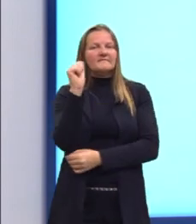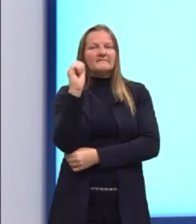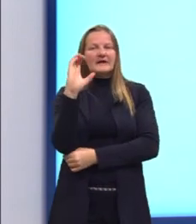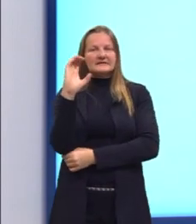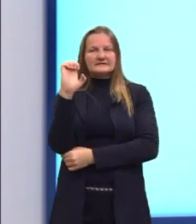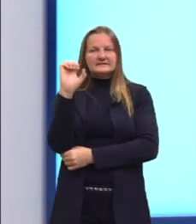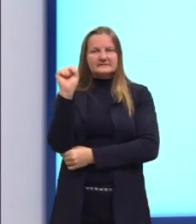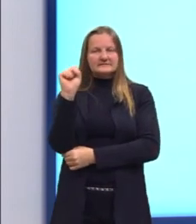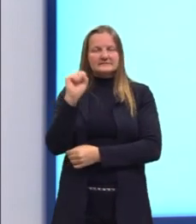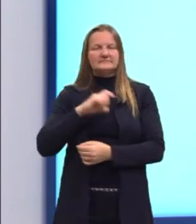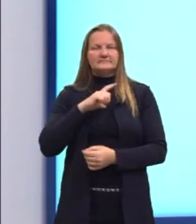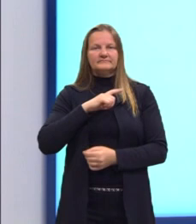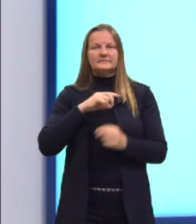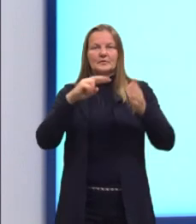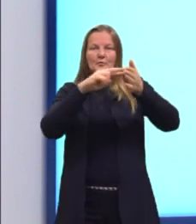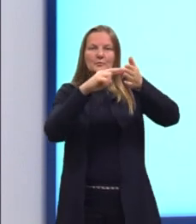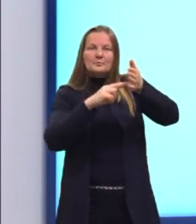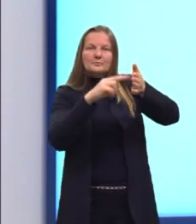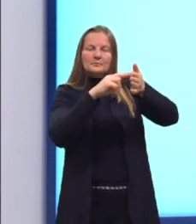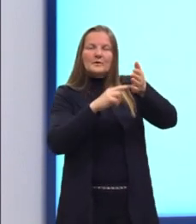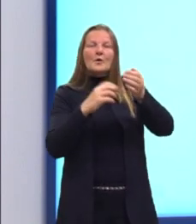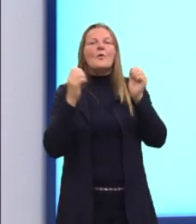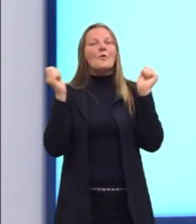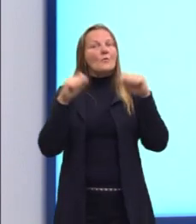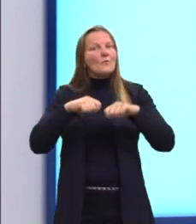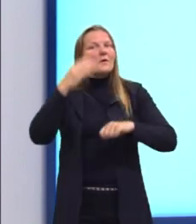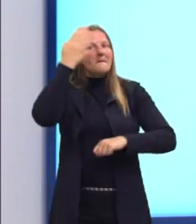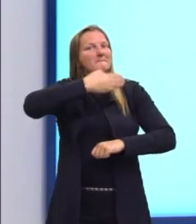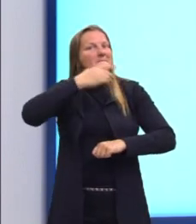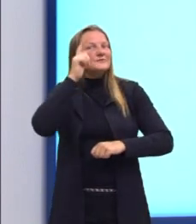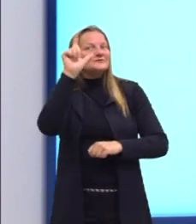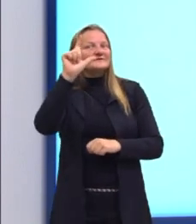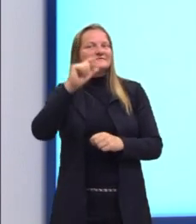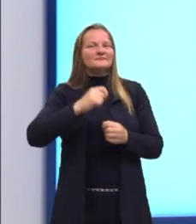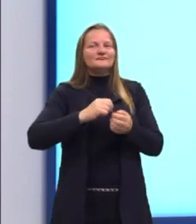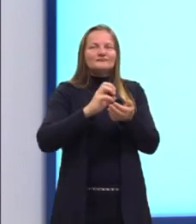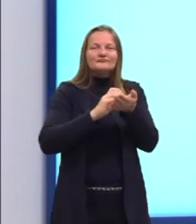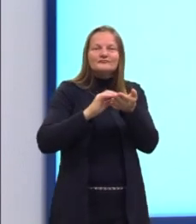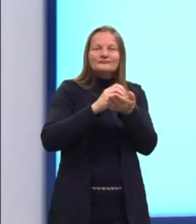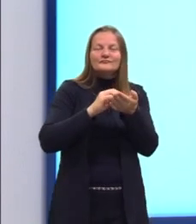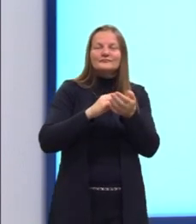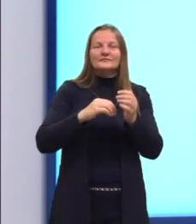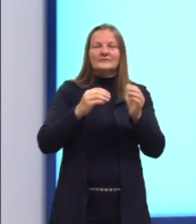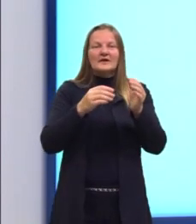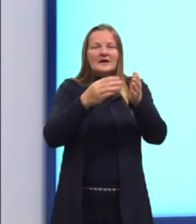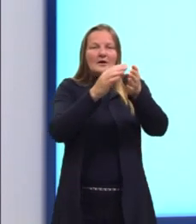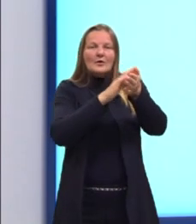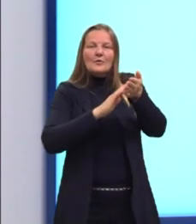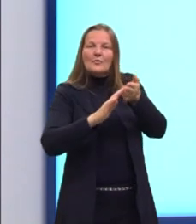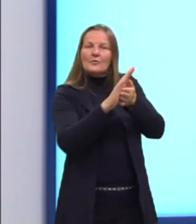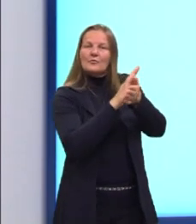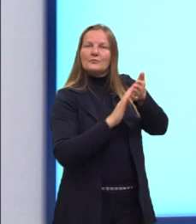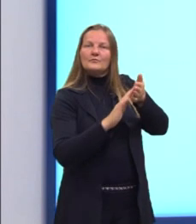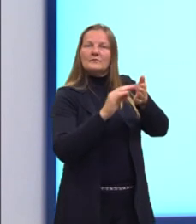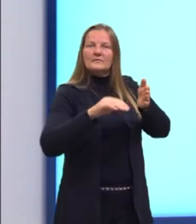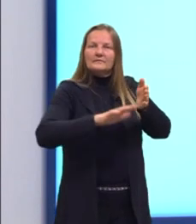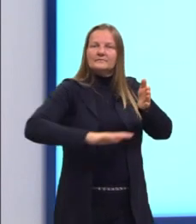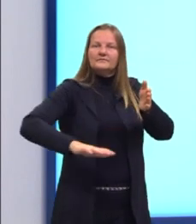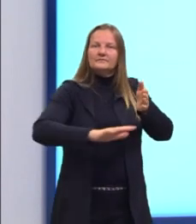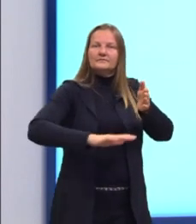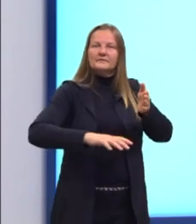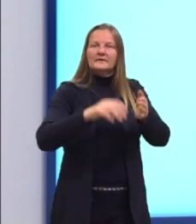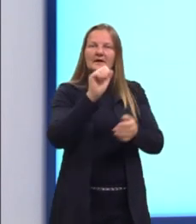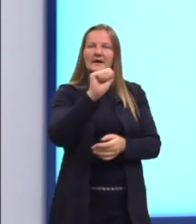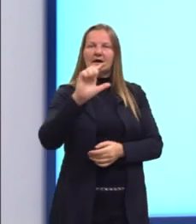prisma. Então, a gente consegue calcular a área lateral. Ela geralmente é identificada, então, por